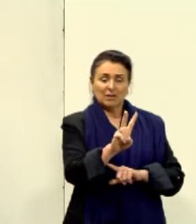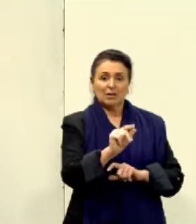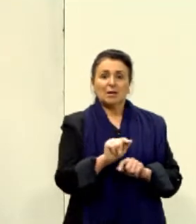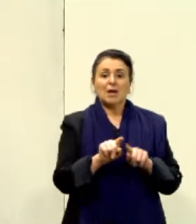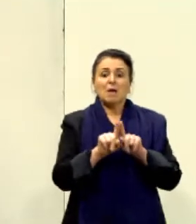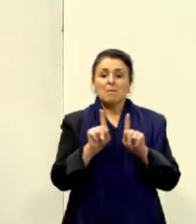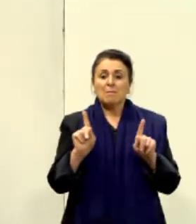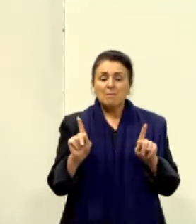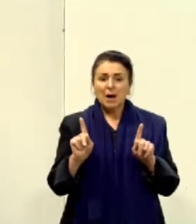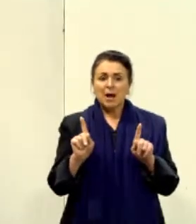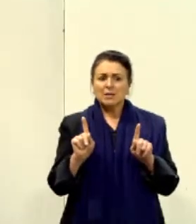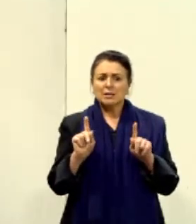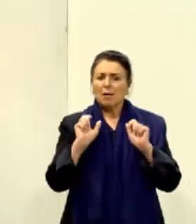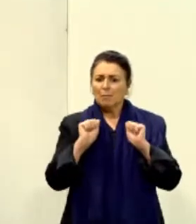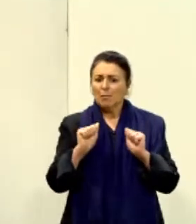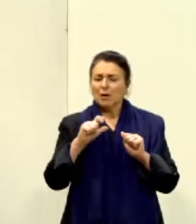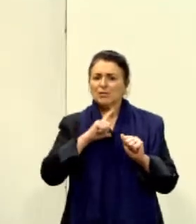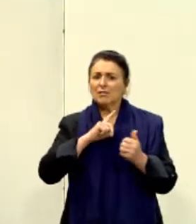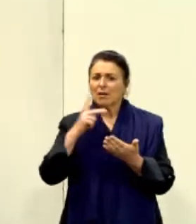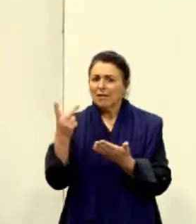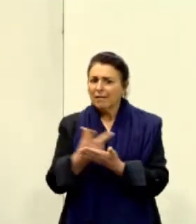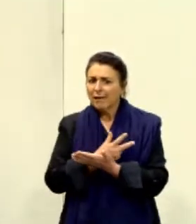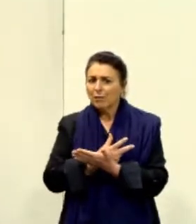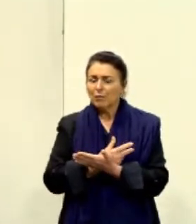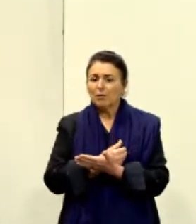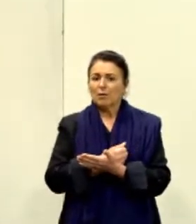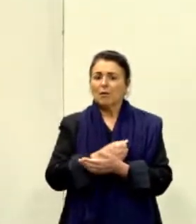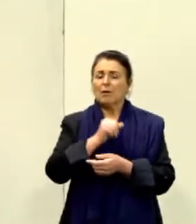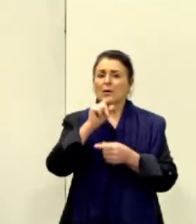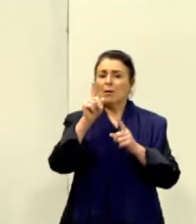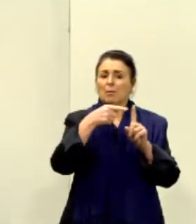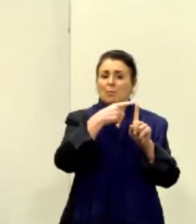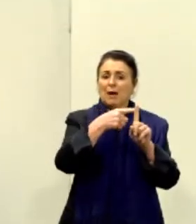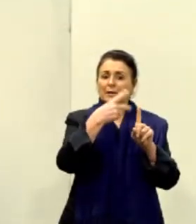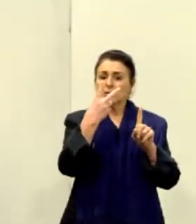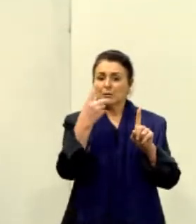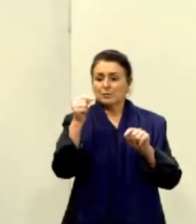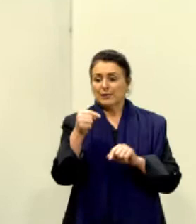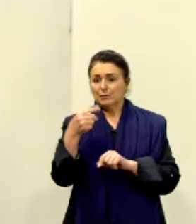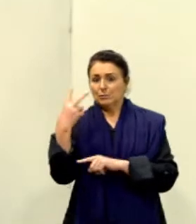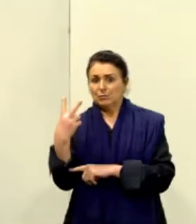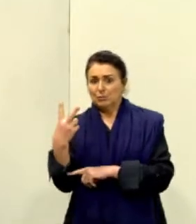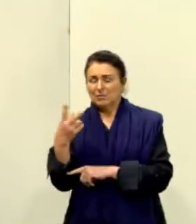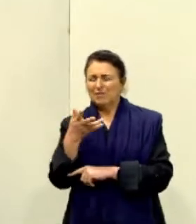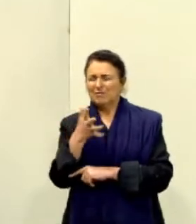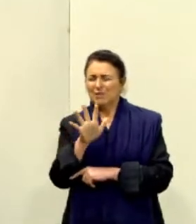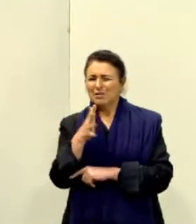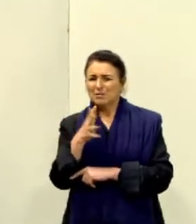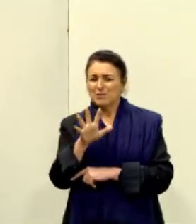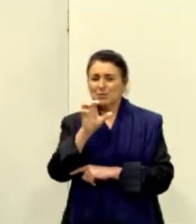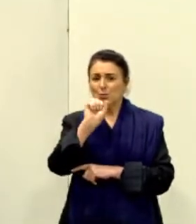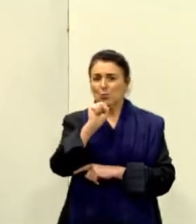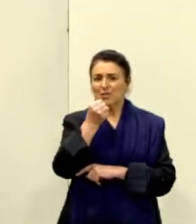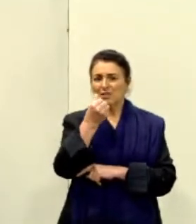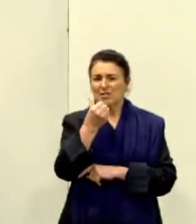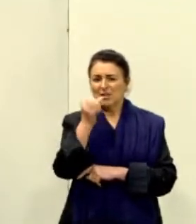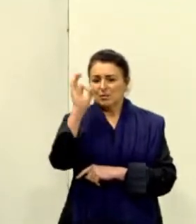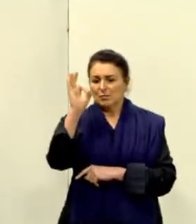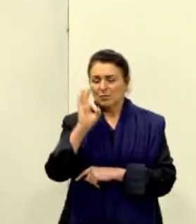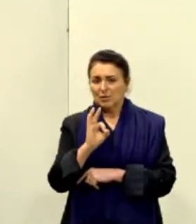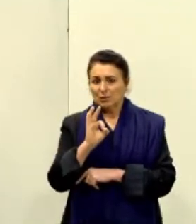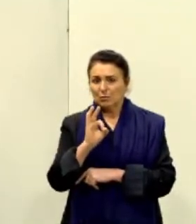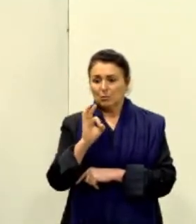Considerando a margem de erro, que é mais 2 menos 2, aqui a gente vai ter em torno de 86%, né?